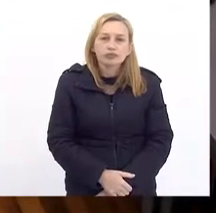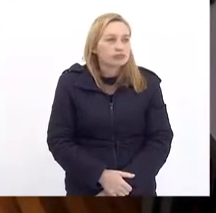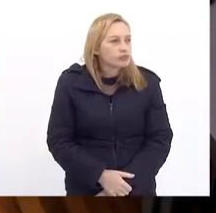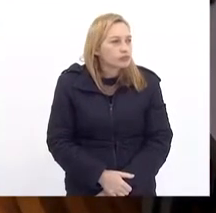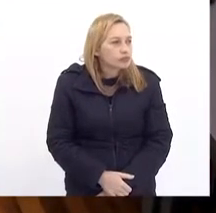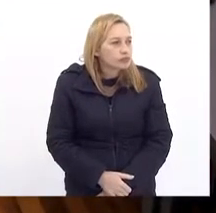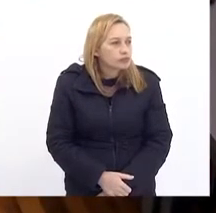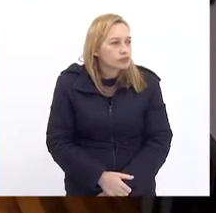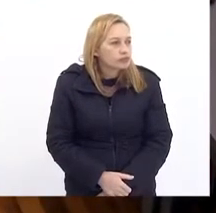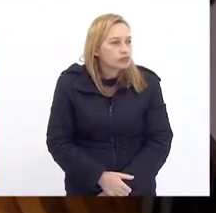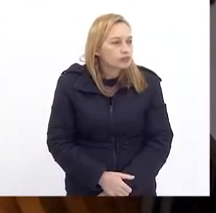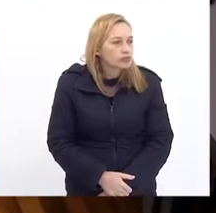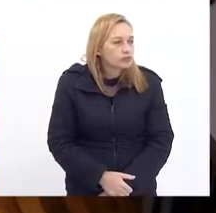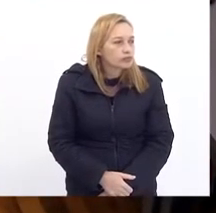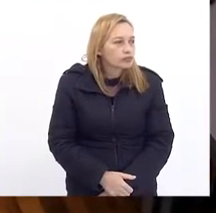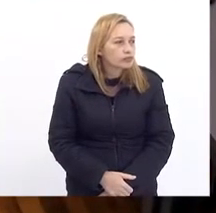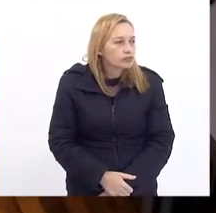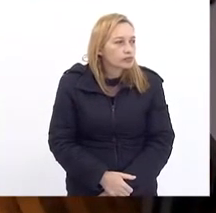Inicialmente A